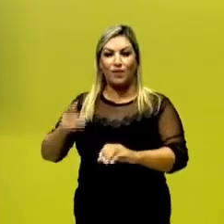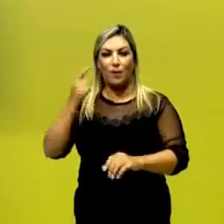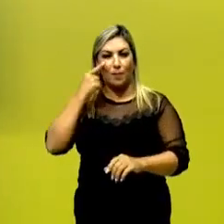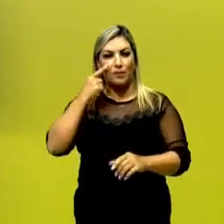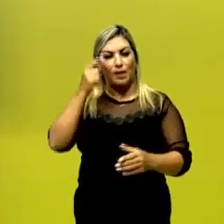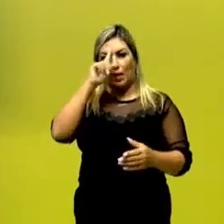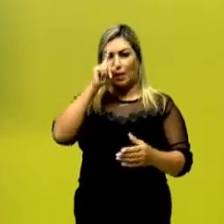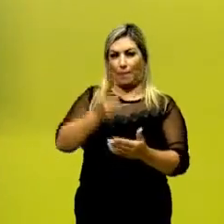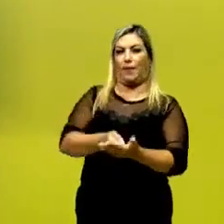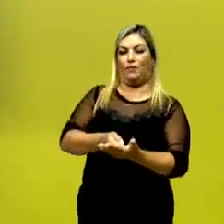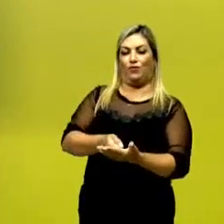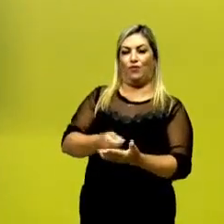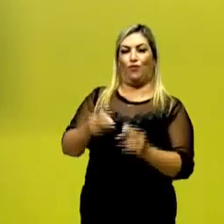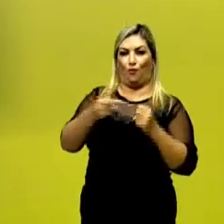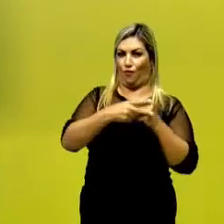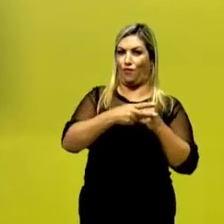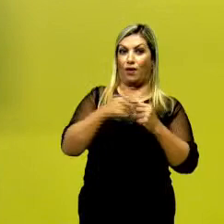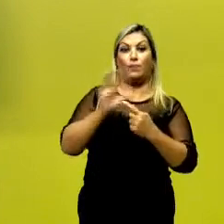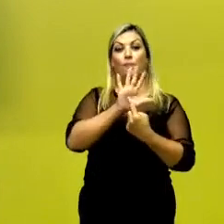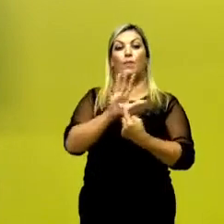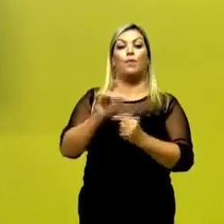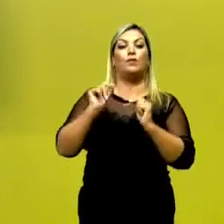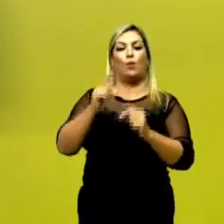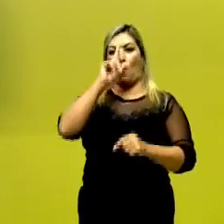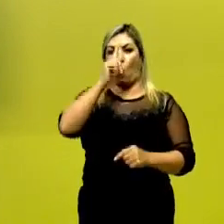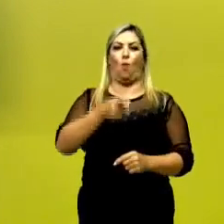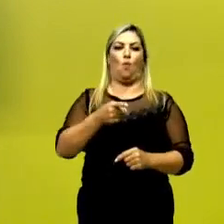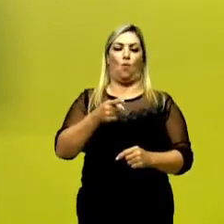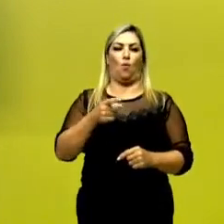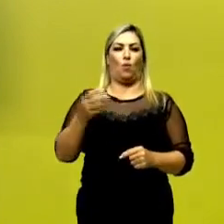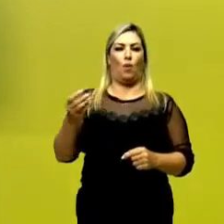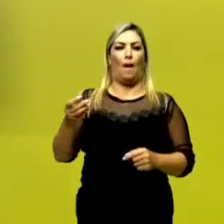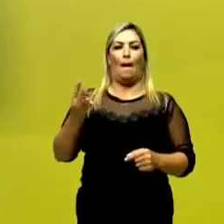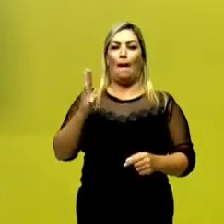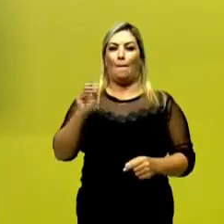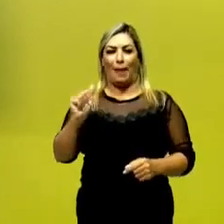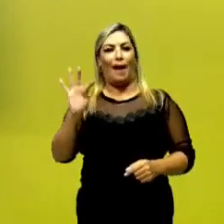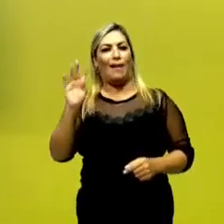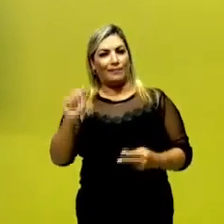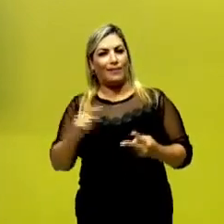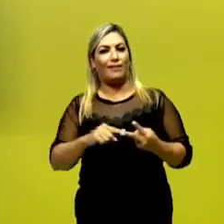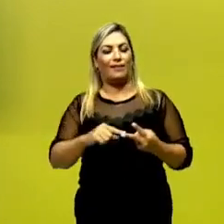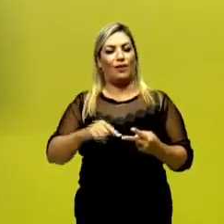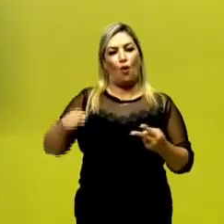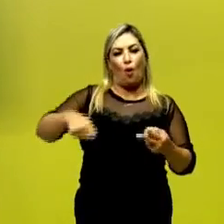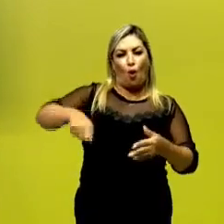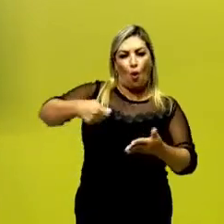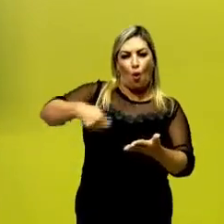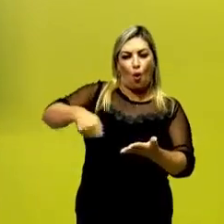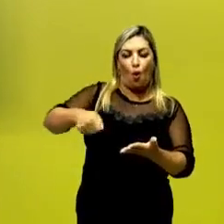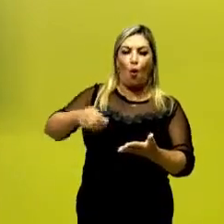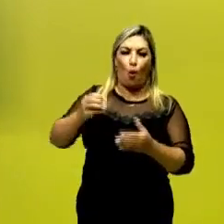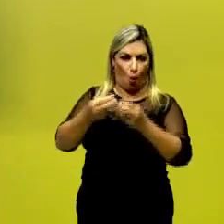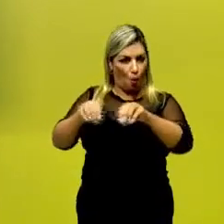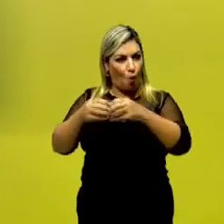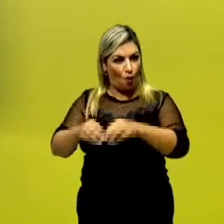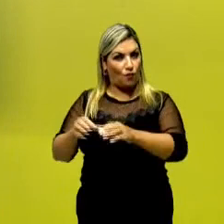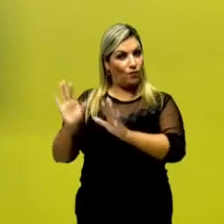verbos estão no imperativo e eles indicam uma ordem. Bata as claras em neve e reserve.